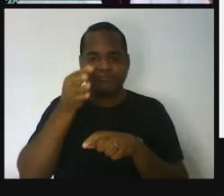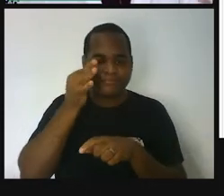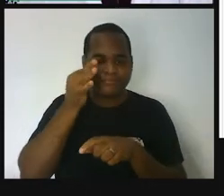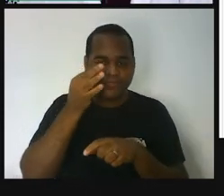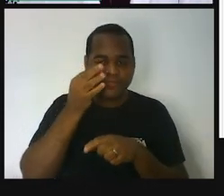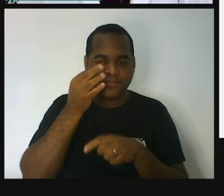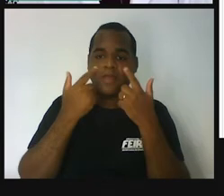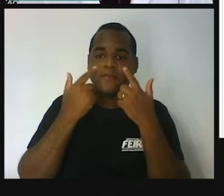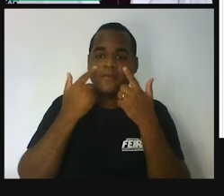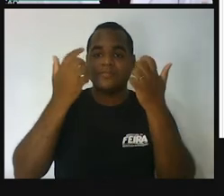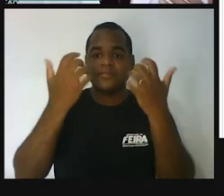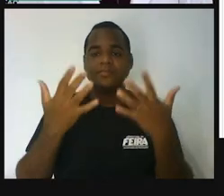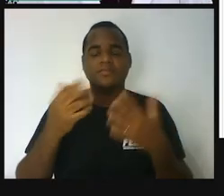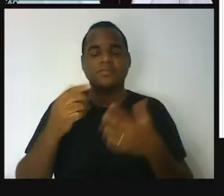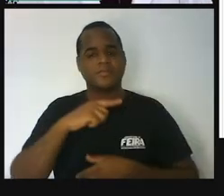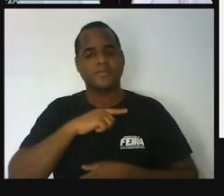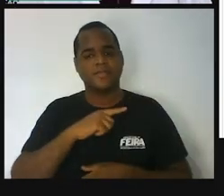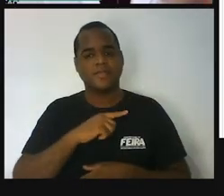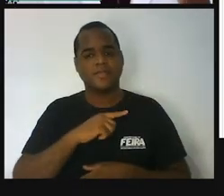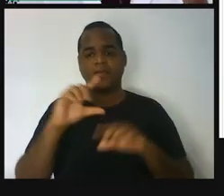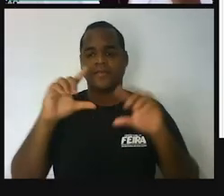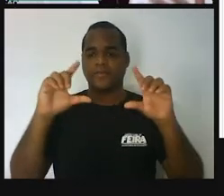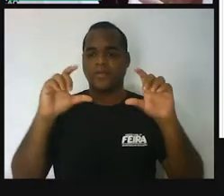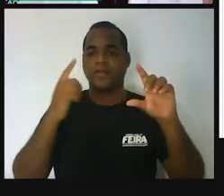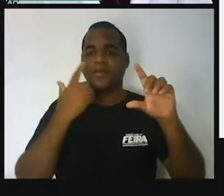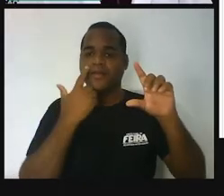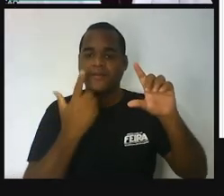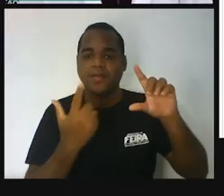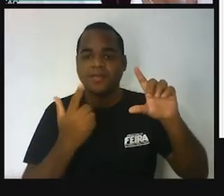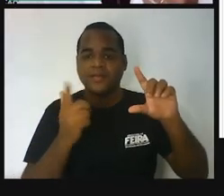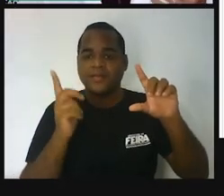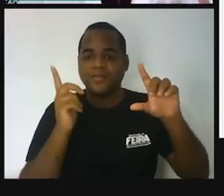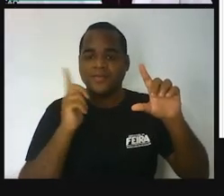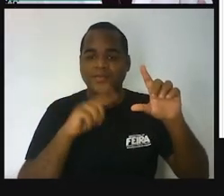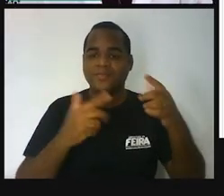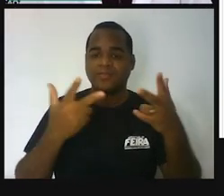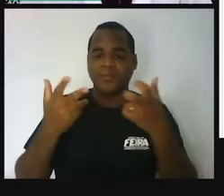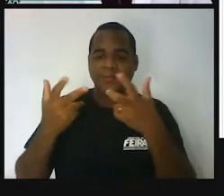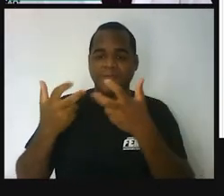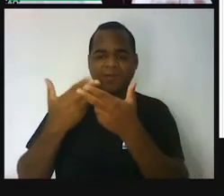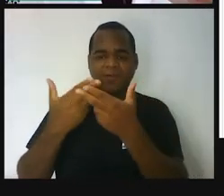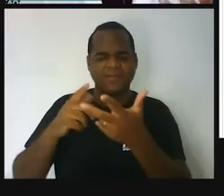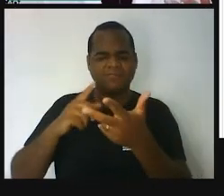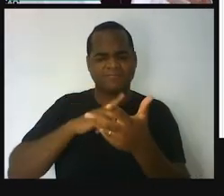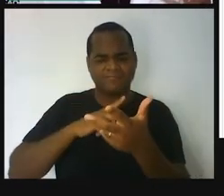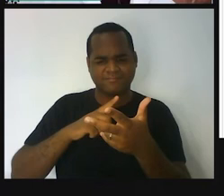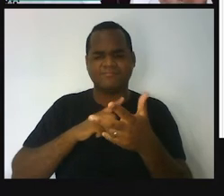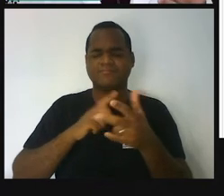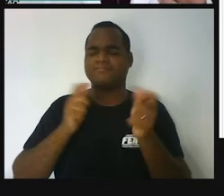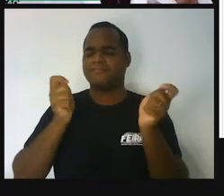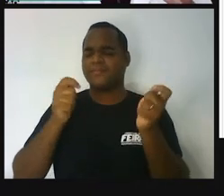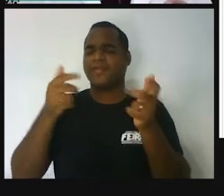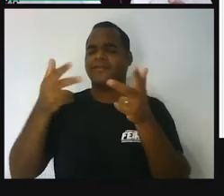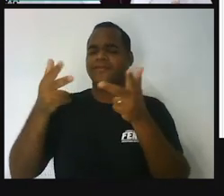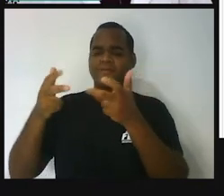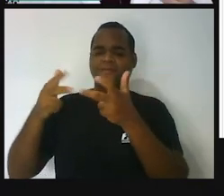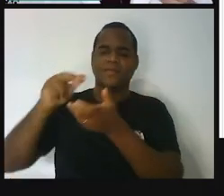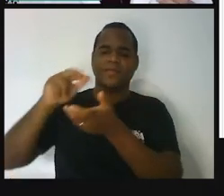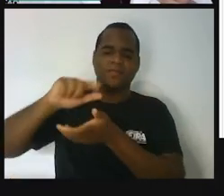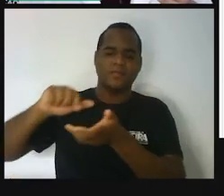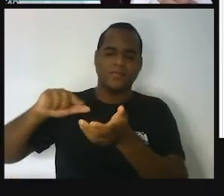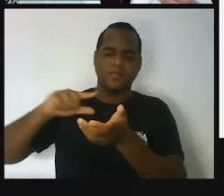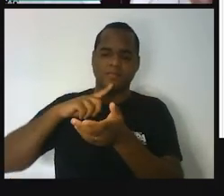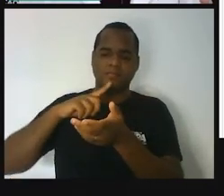olhei, registrei a foto e consegui perceber várias coisas, várias figuras